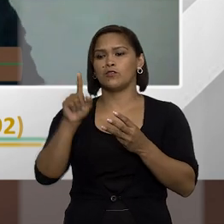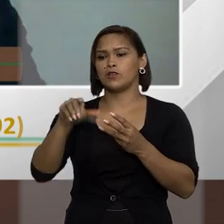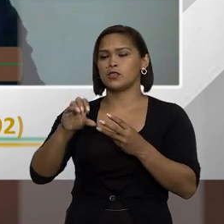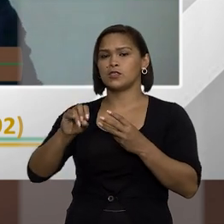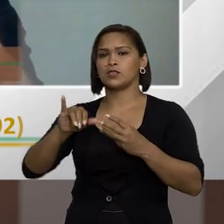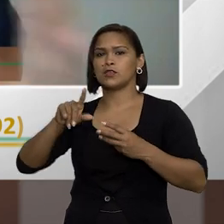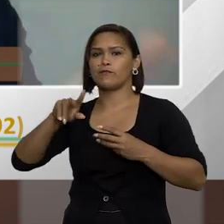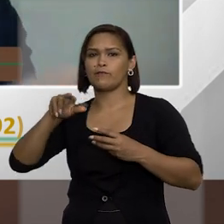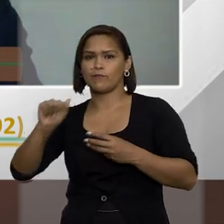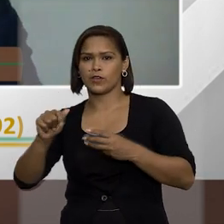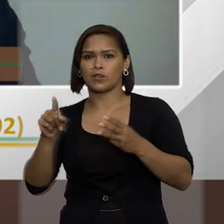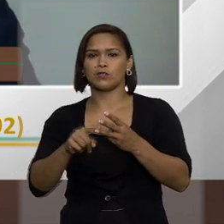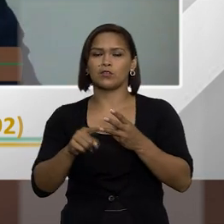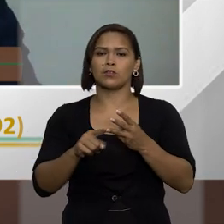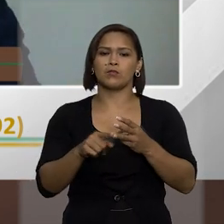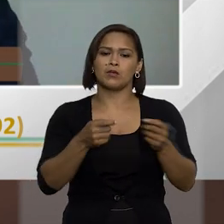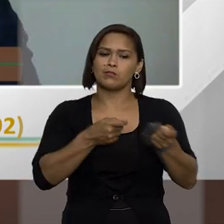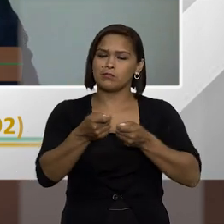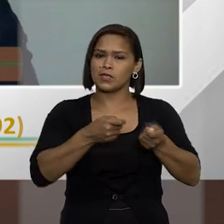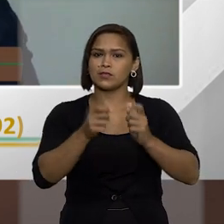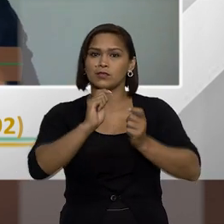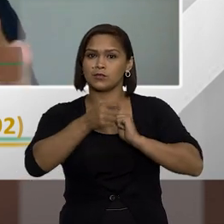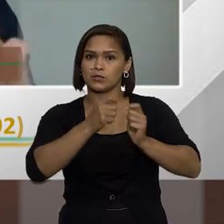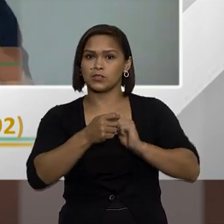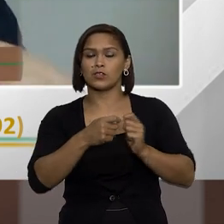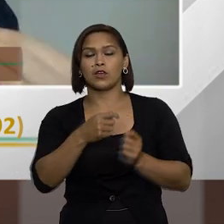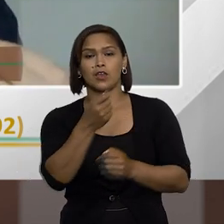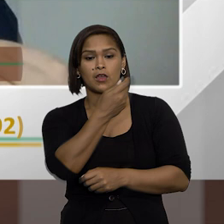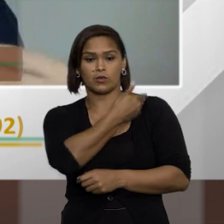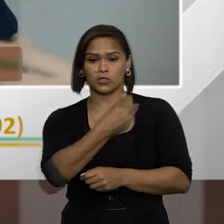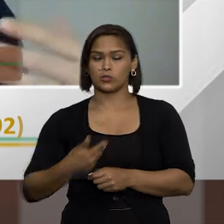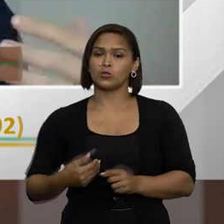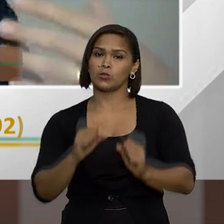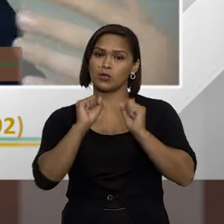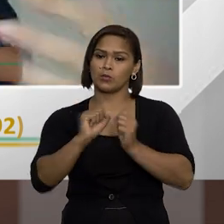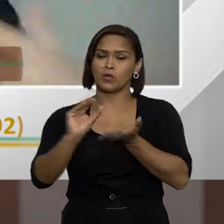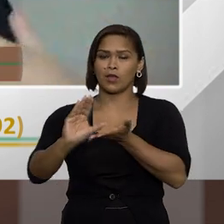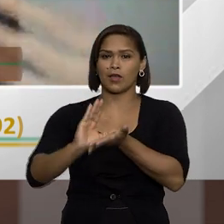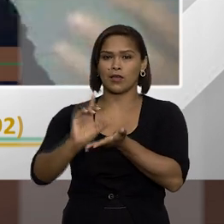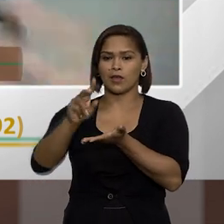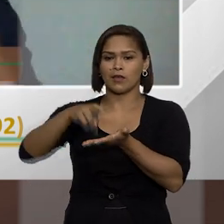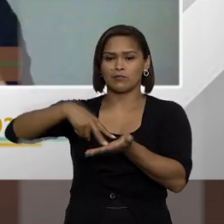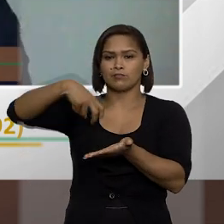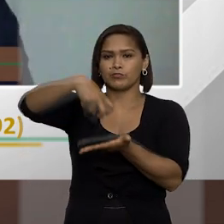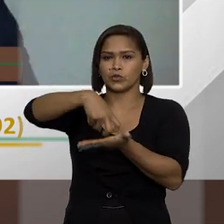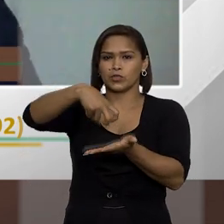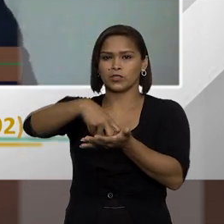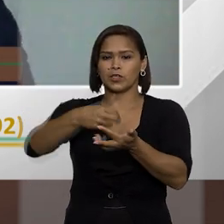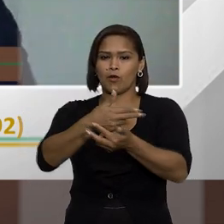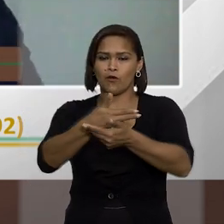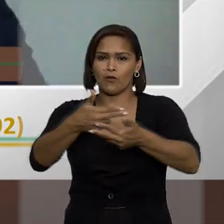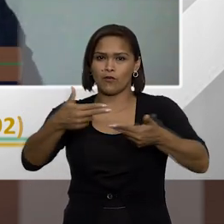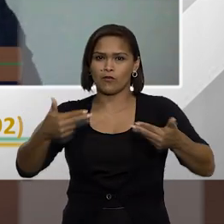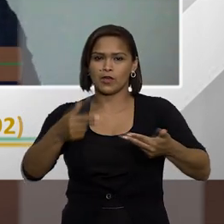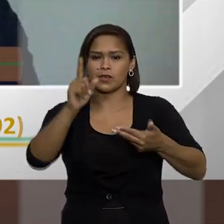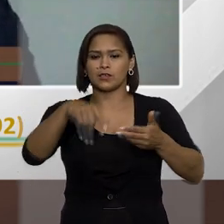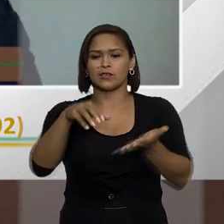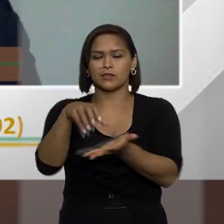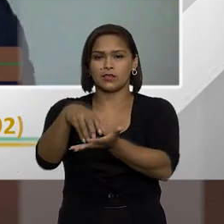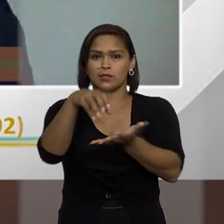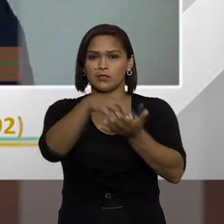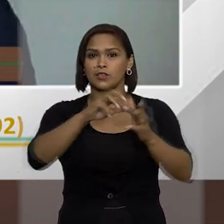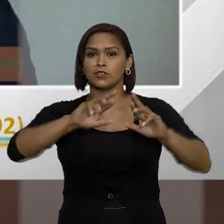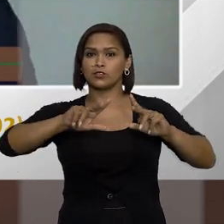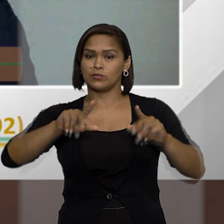viu lá, no subsistema de persecução administrativa, o agente público ele poderia receber punições de todas essas